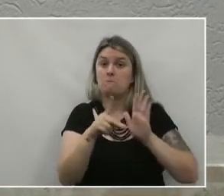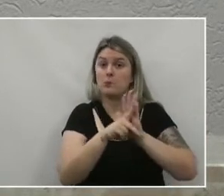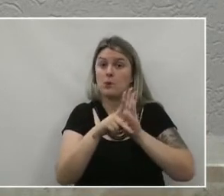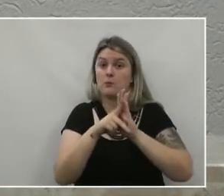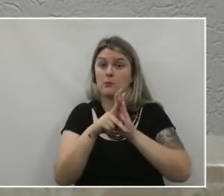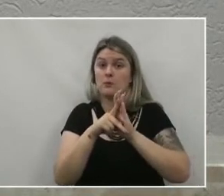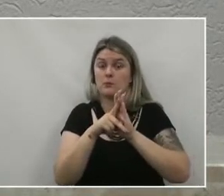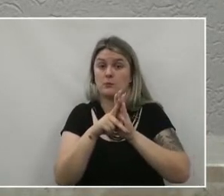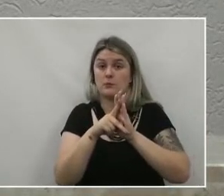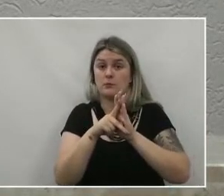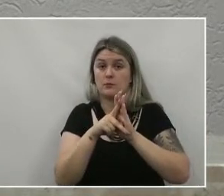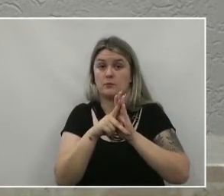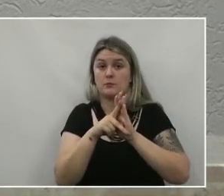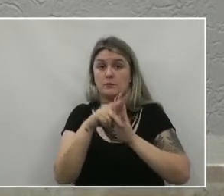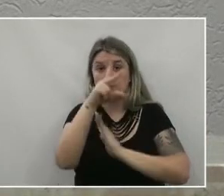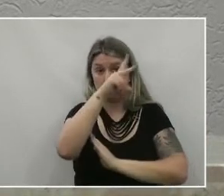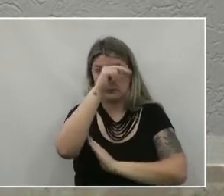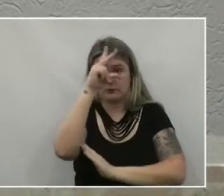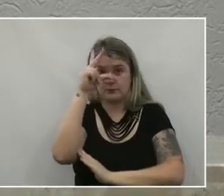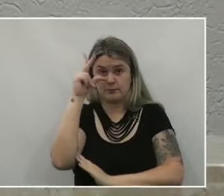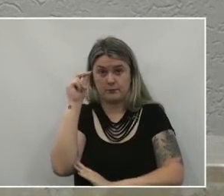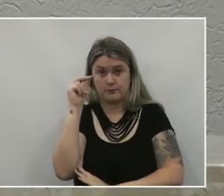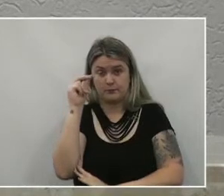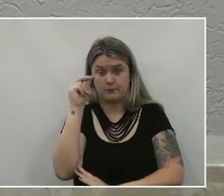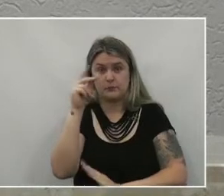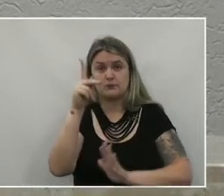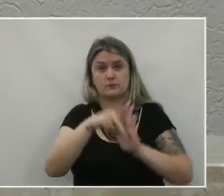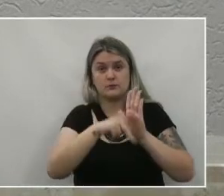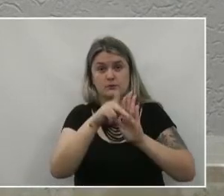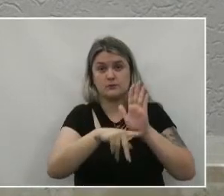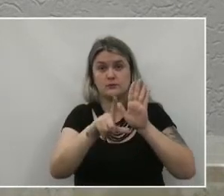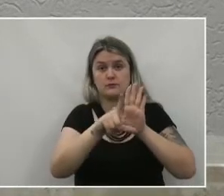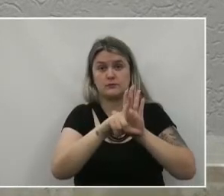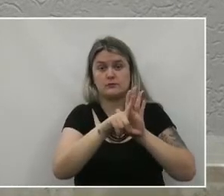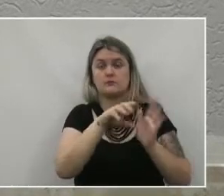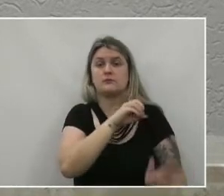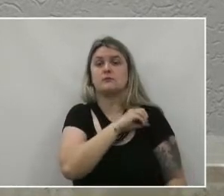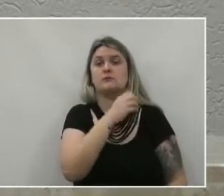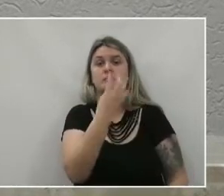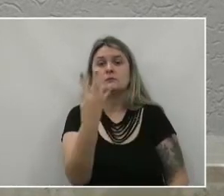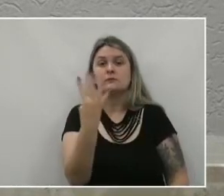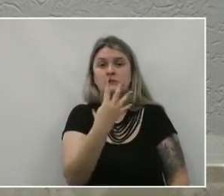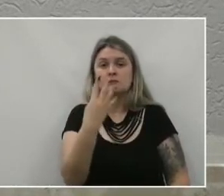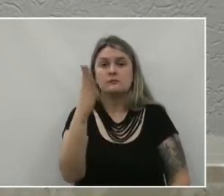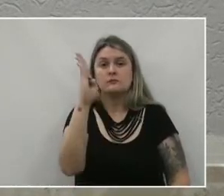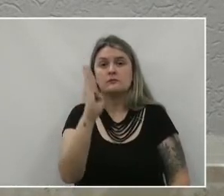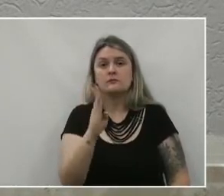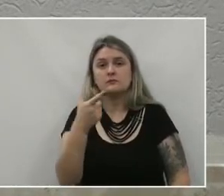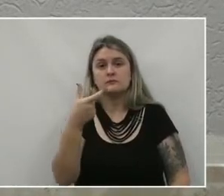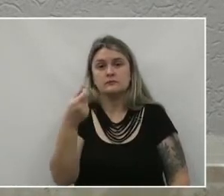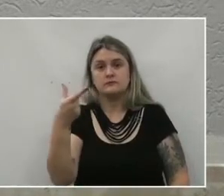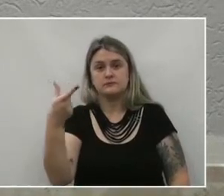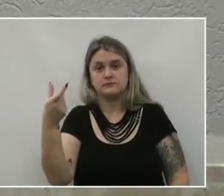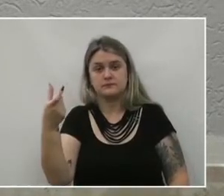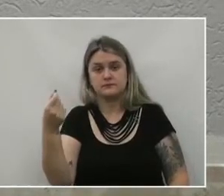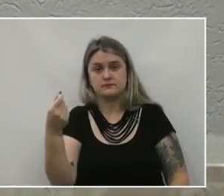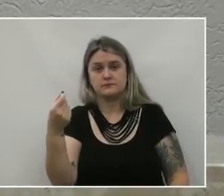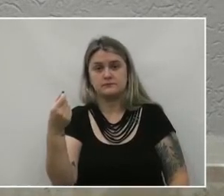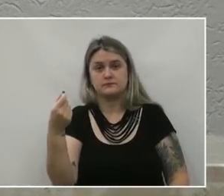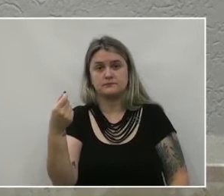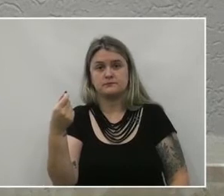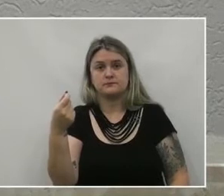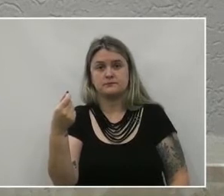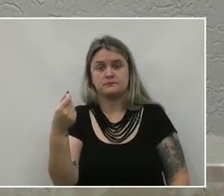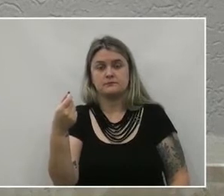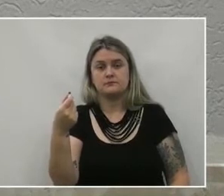do Executivo Projeto de leitura de 44, barra 2020 Do Executivo